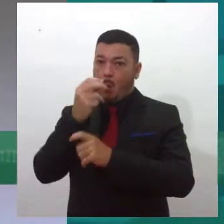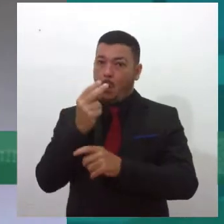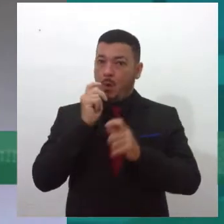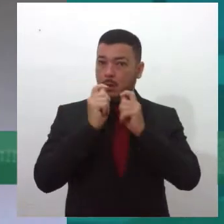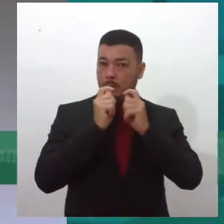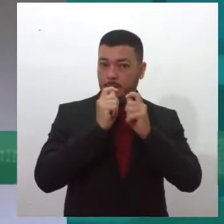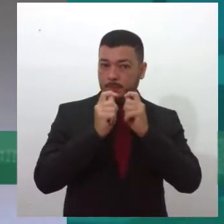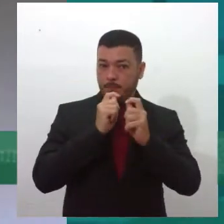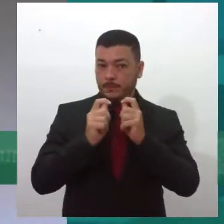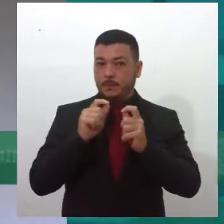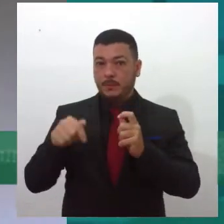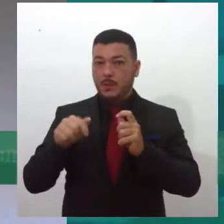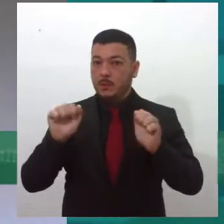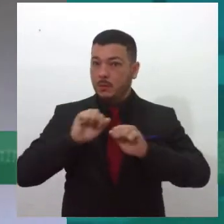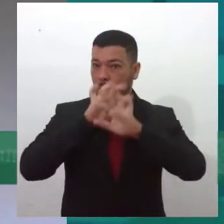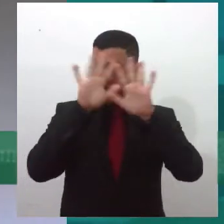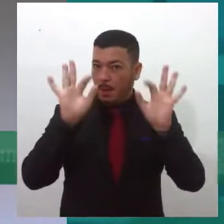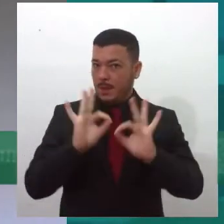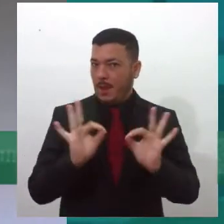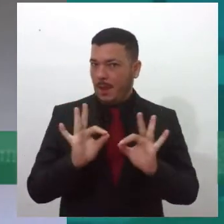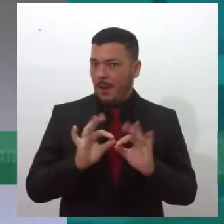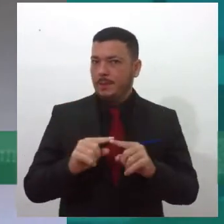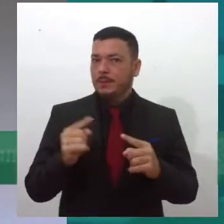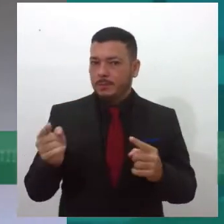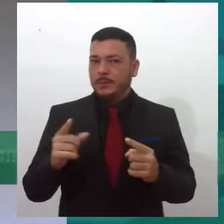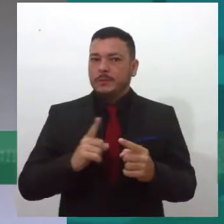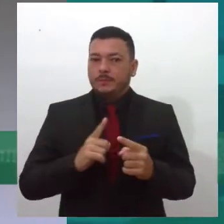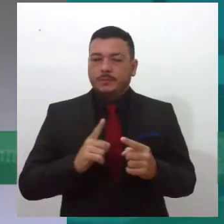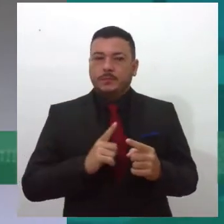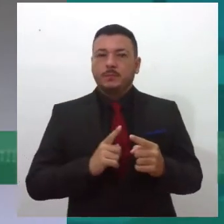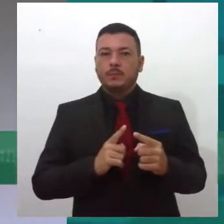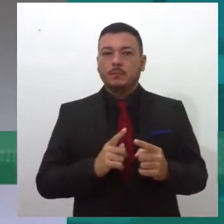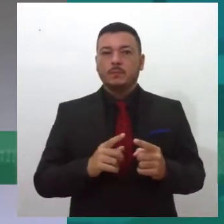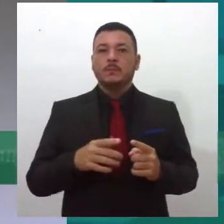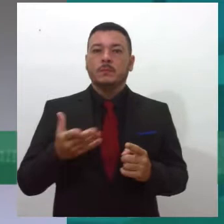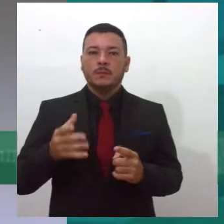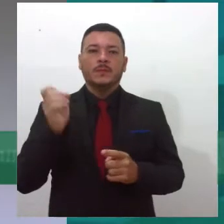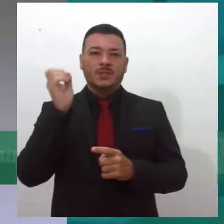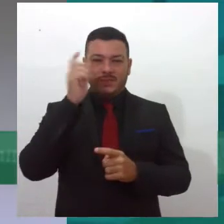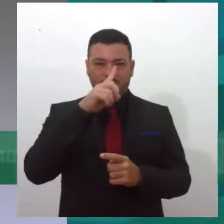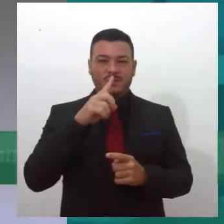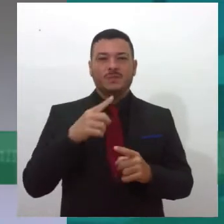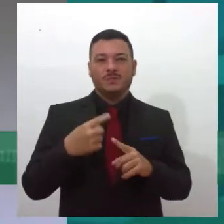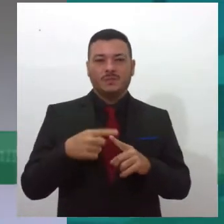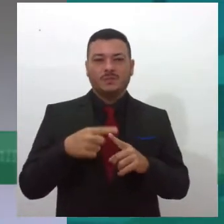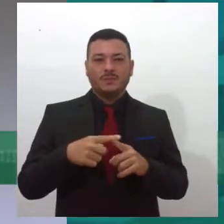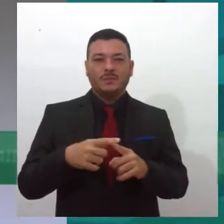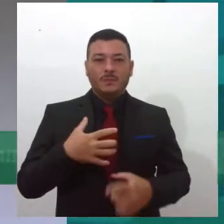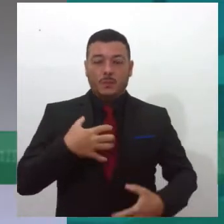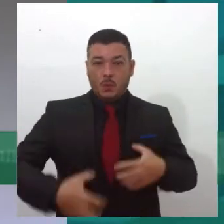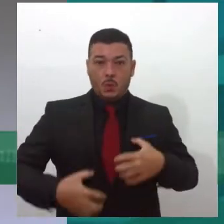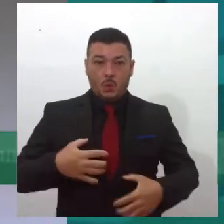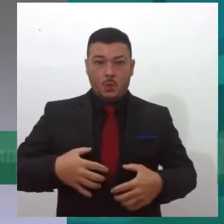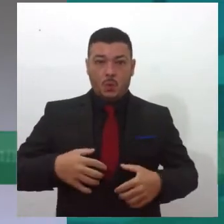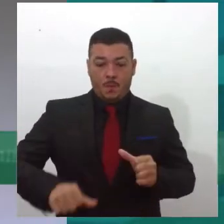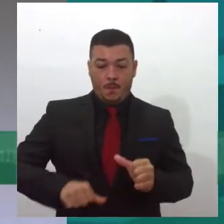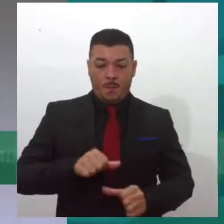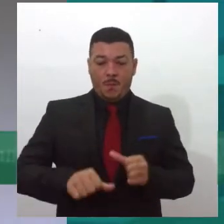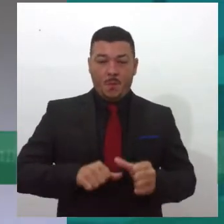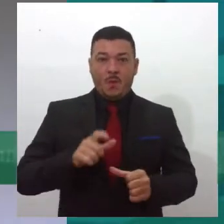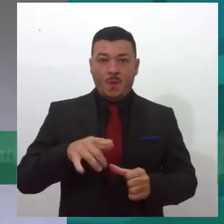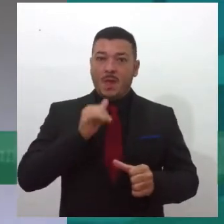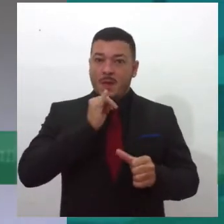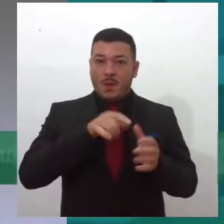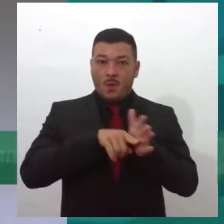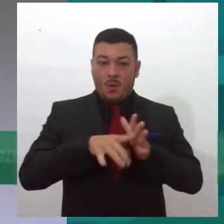isso não está aparente, apesar dele, né, ter uma certa dificuldade, porque como o transplante não é uma terapia